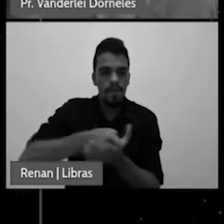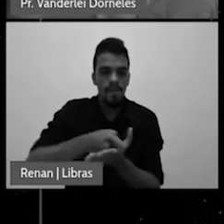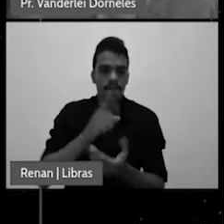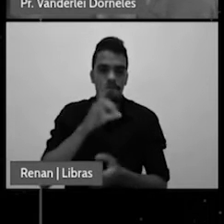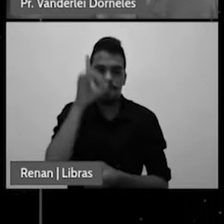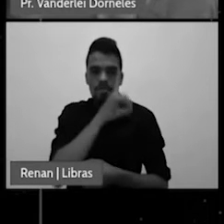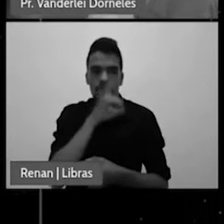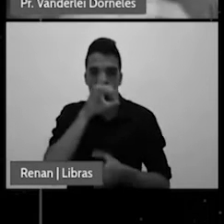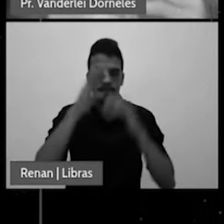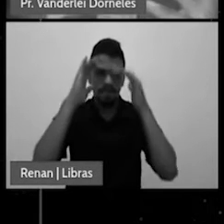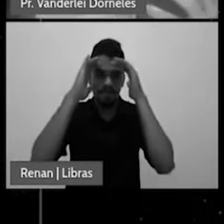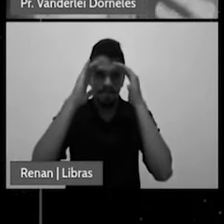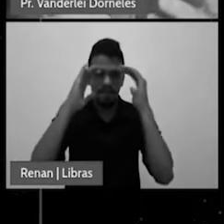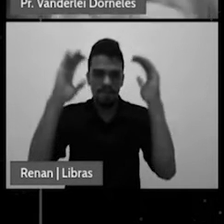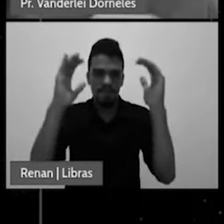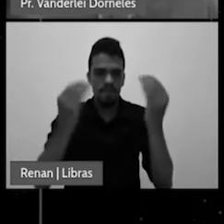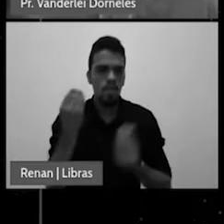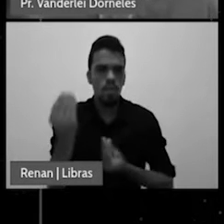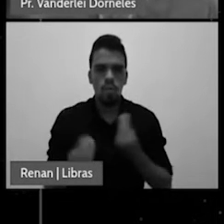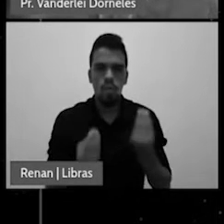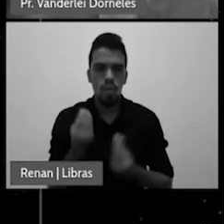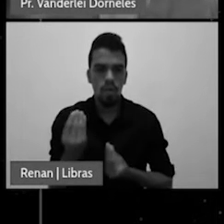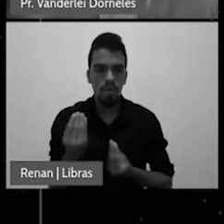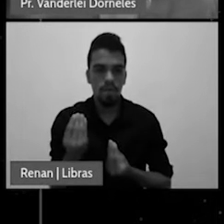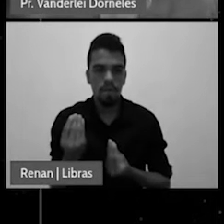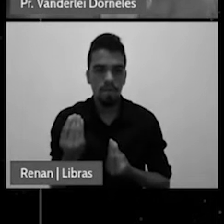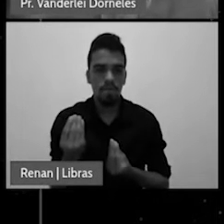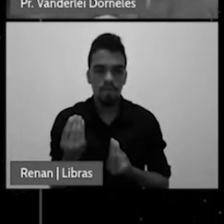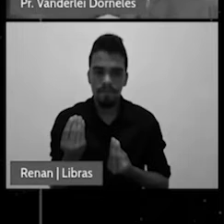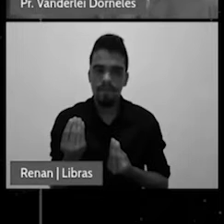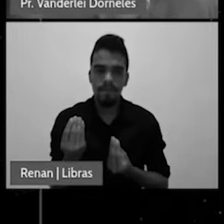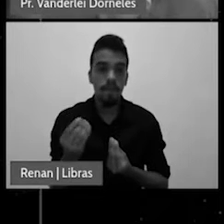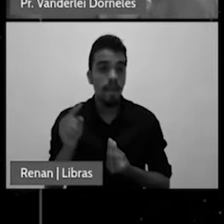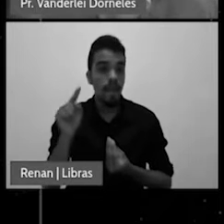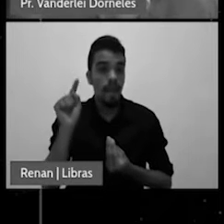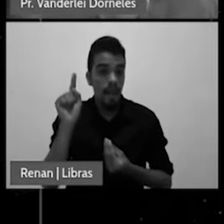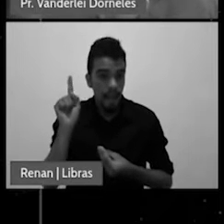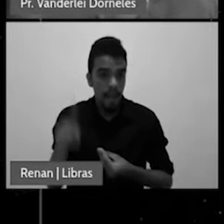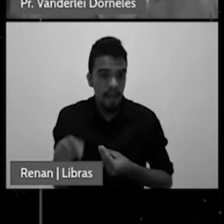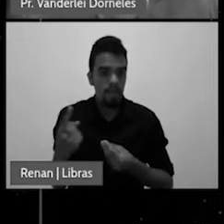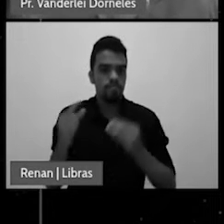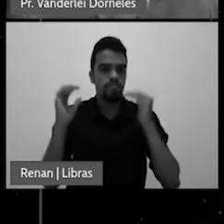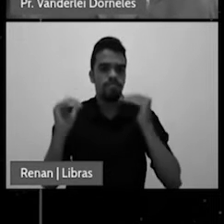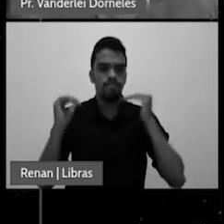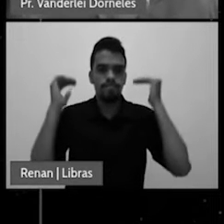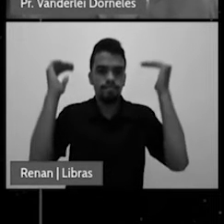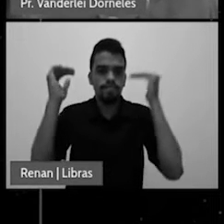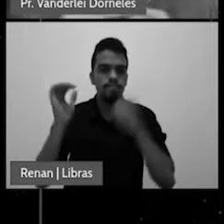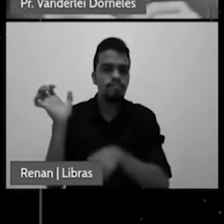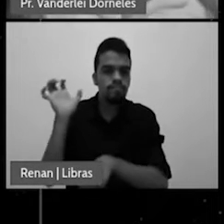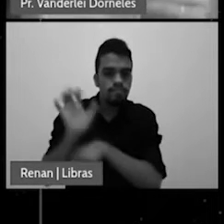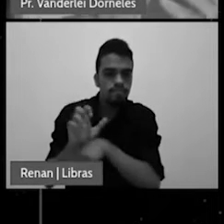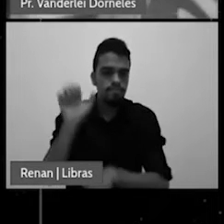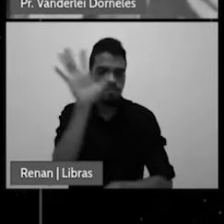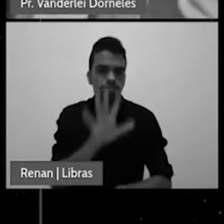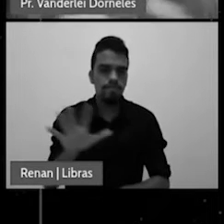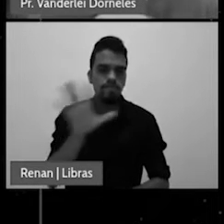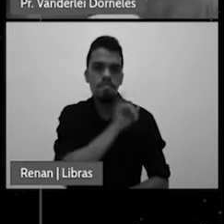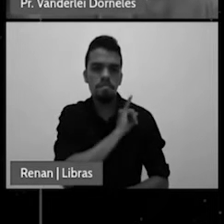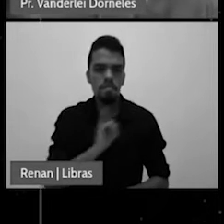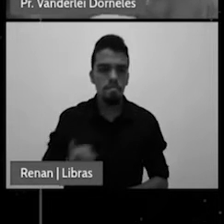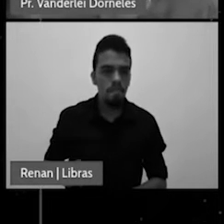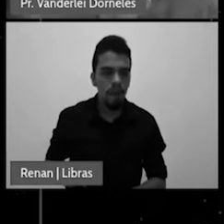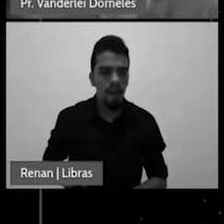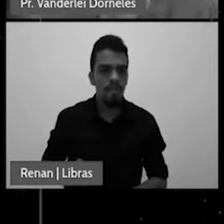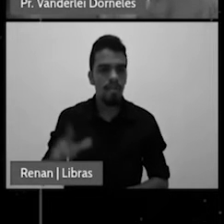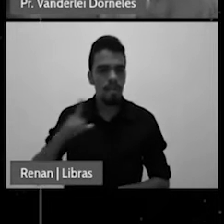império. Porque é o império, é o poder maior que legisla sobre as demais nações, ou que impõe às demais